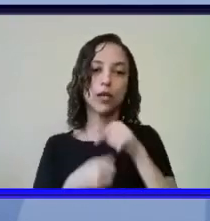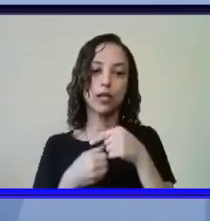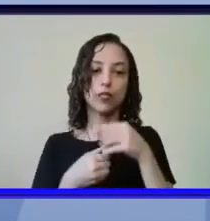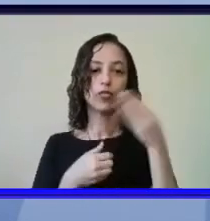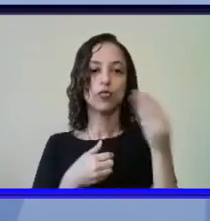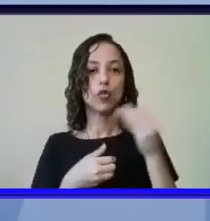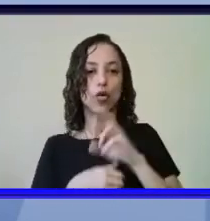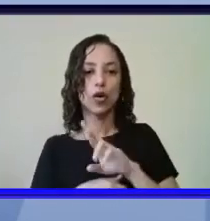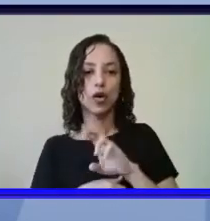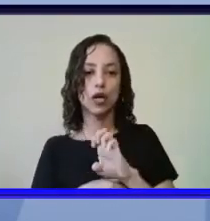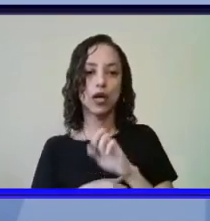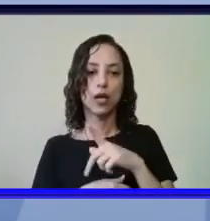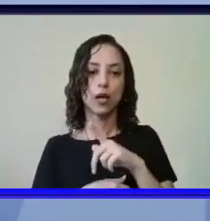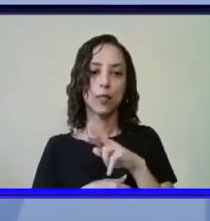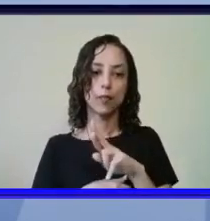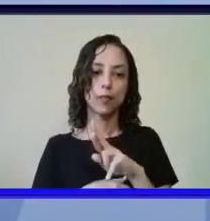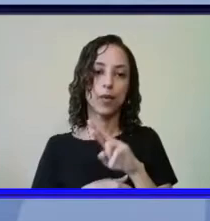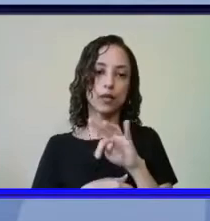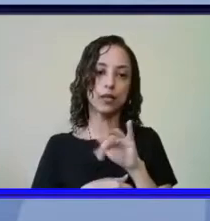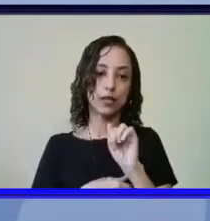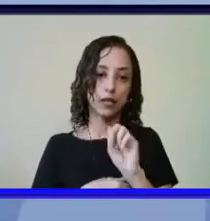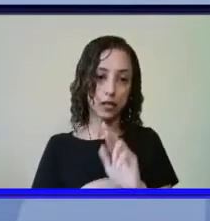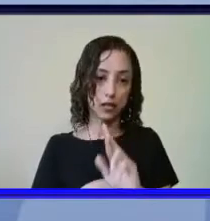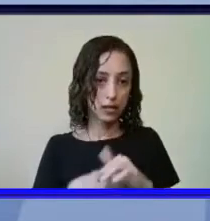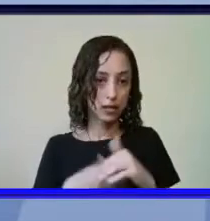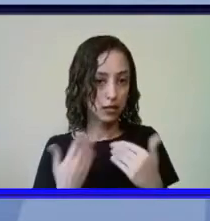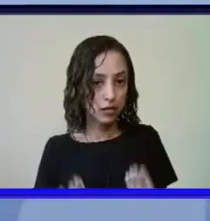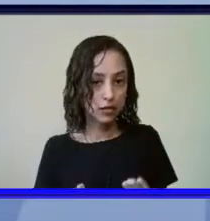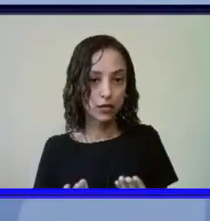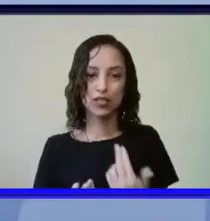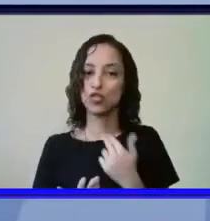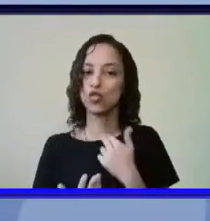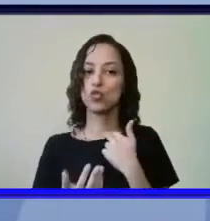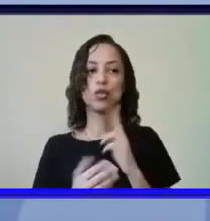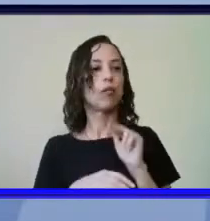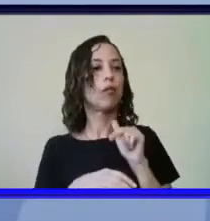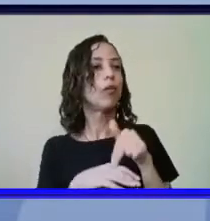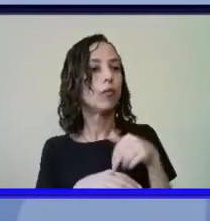então ele não podia chegar sem saber o que ia fazer